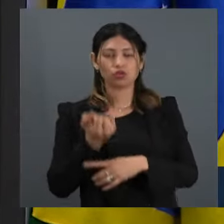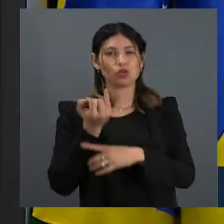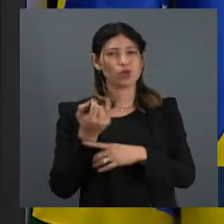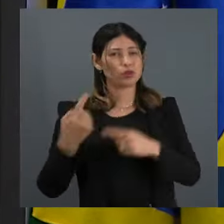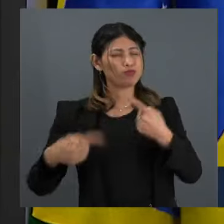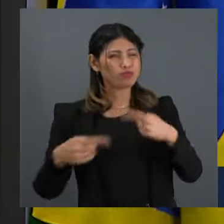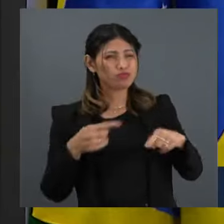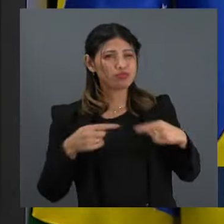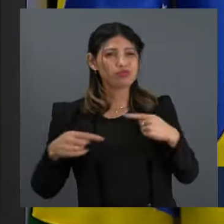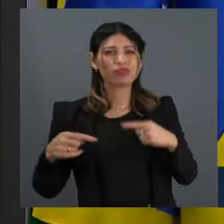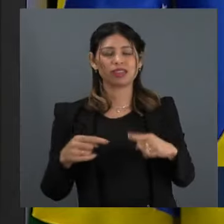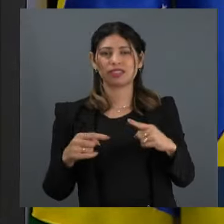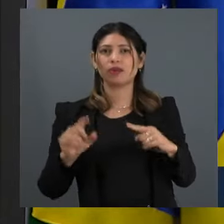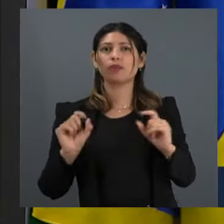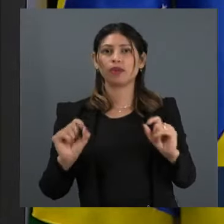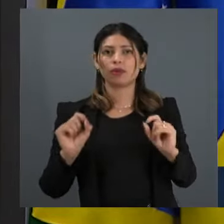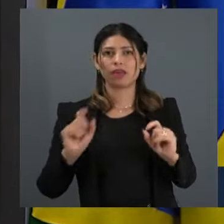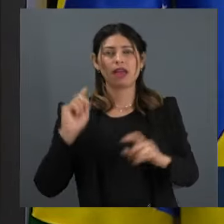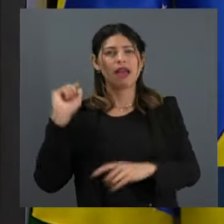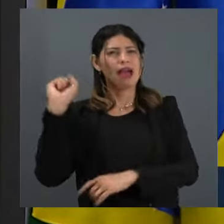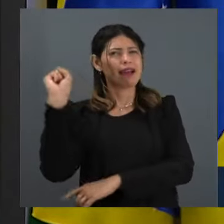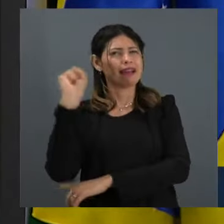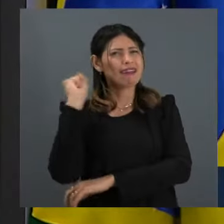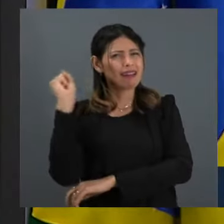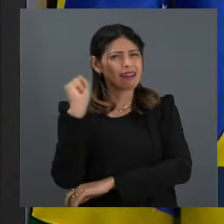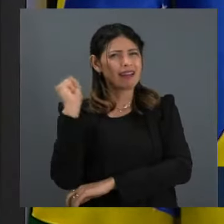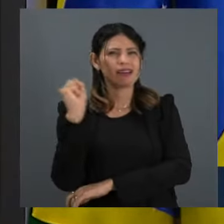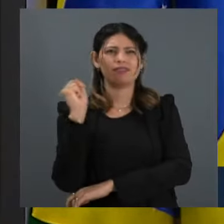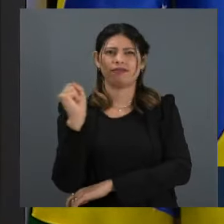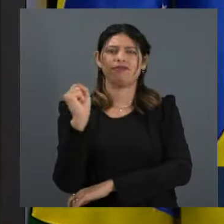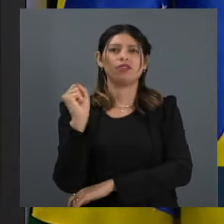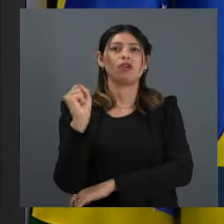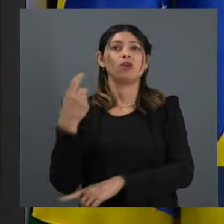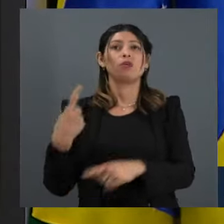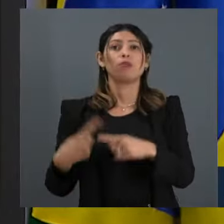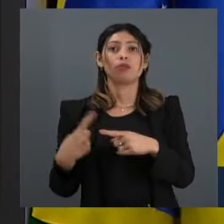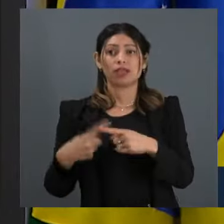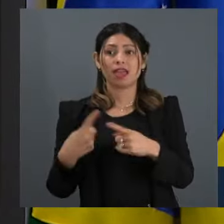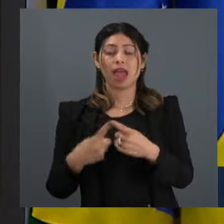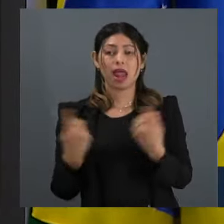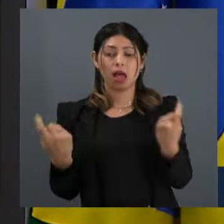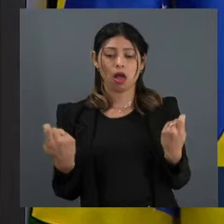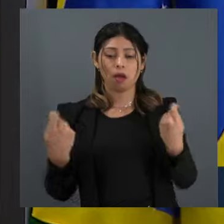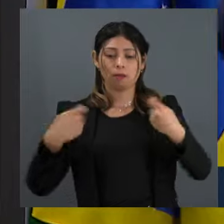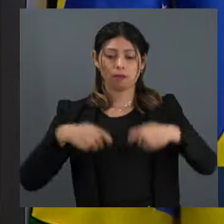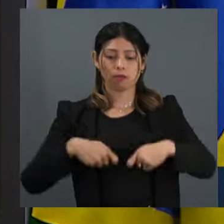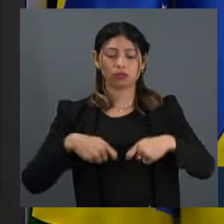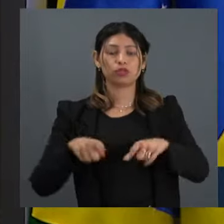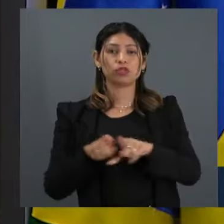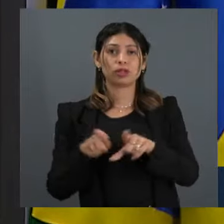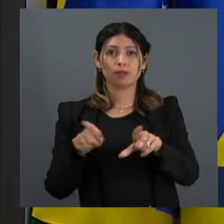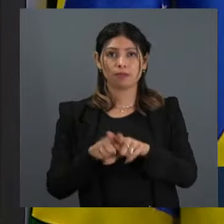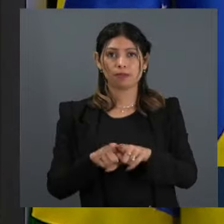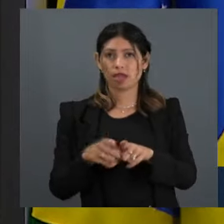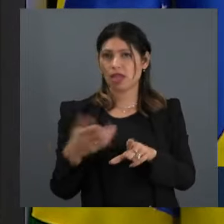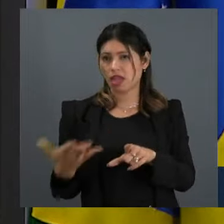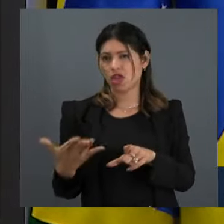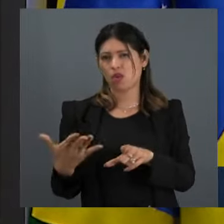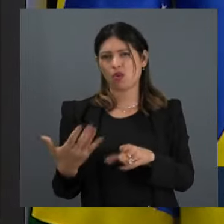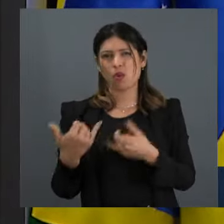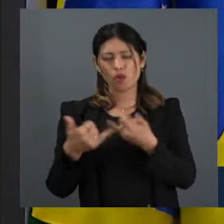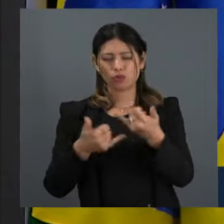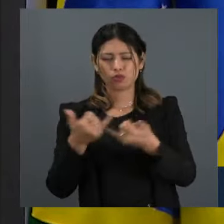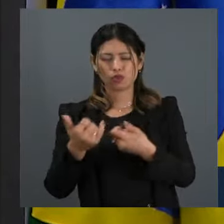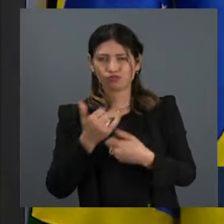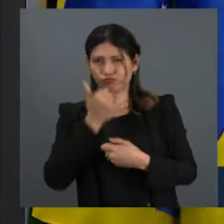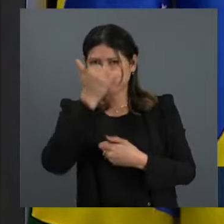grave a questão de liberação da volta dos bingos e cassinos. Não é por esses cabelos brancos que eu tenho